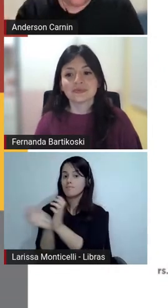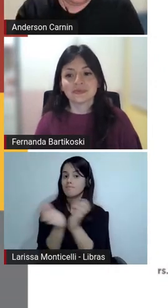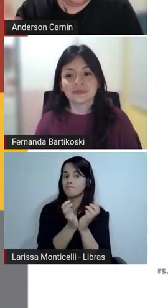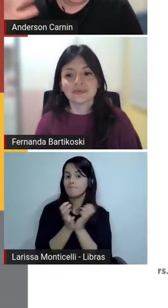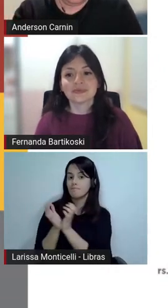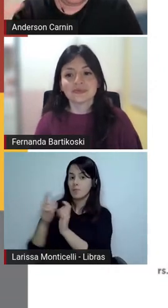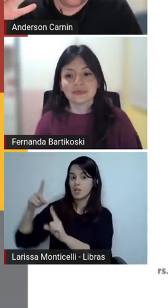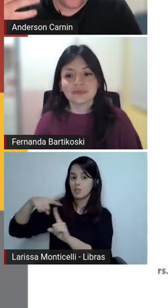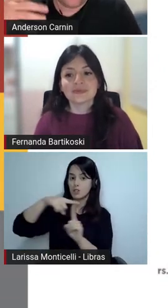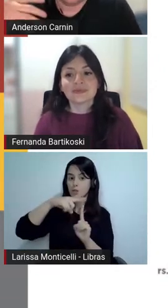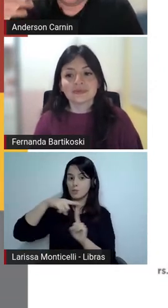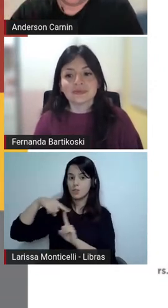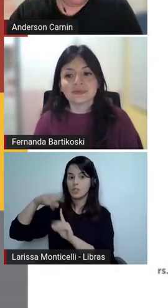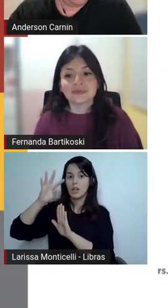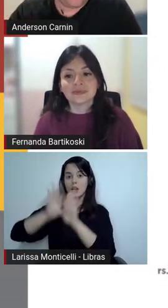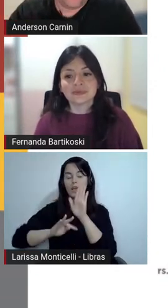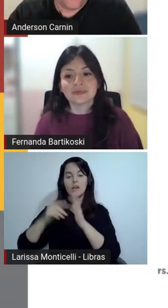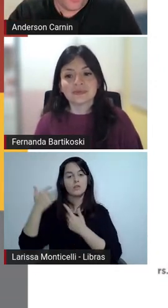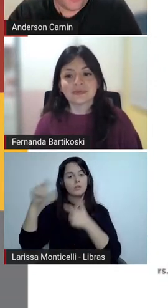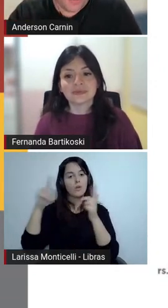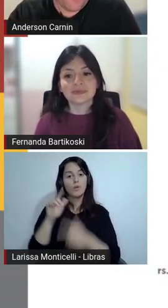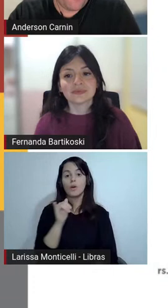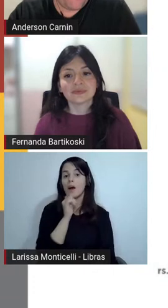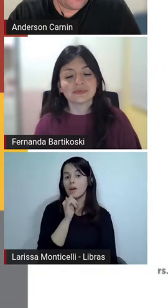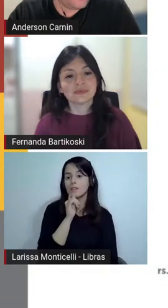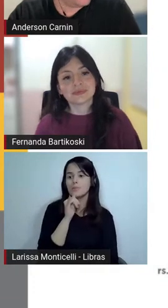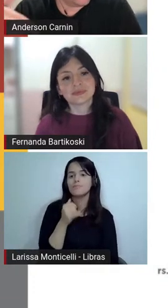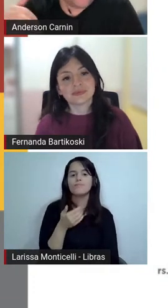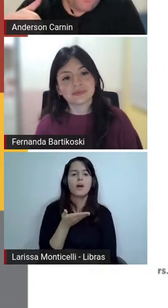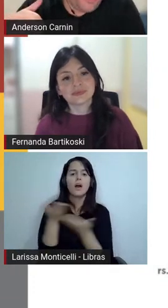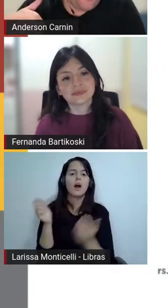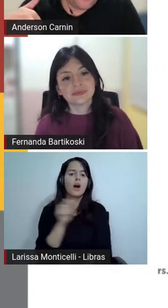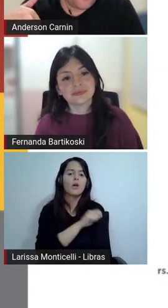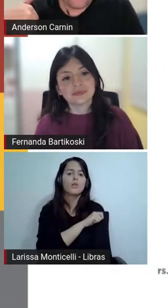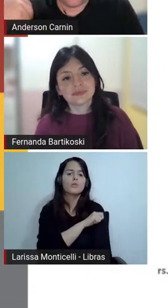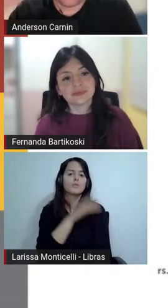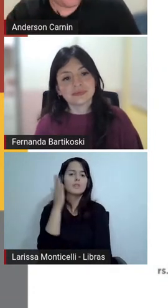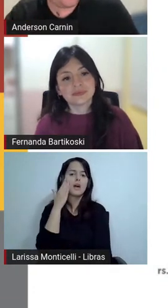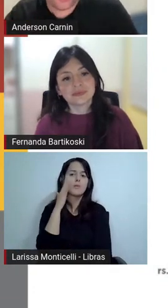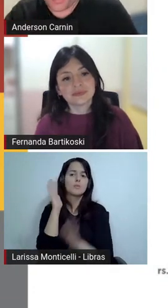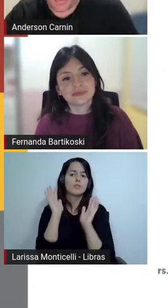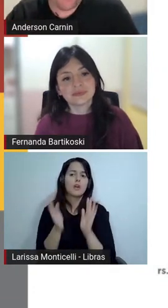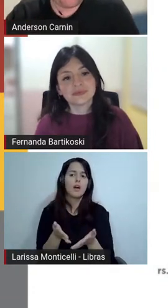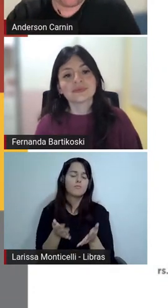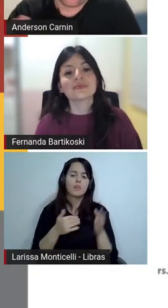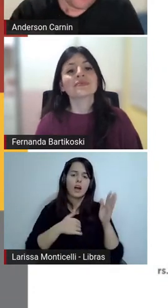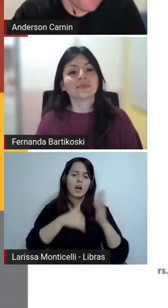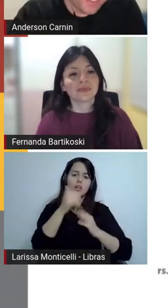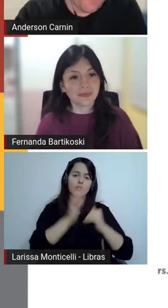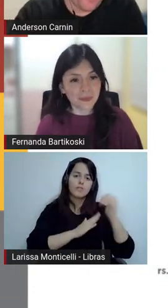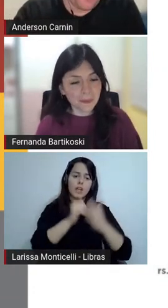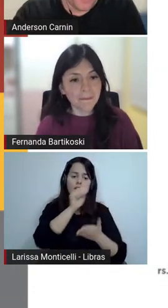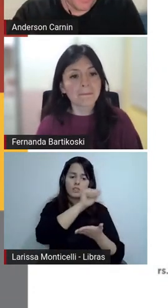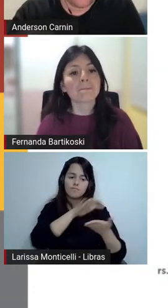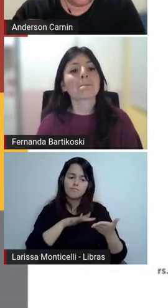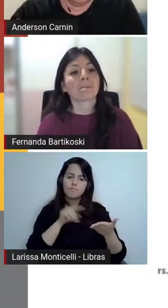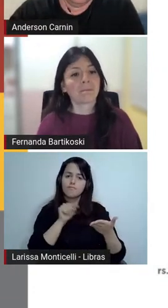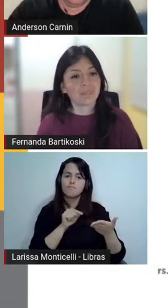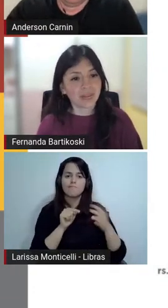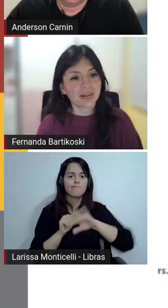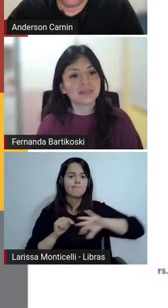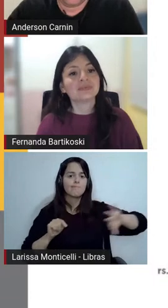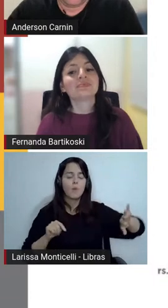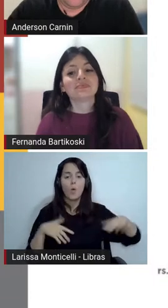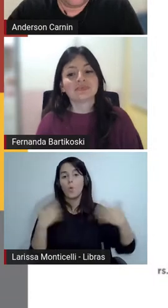explorando indo voltando ah meus alunos já sabem fazer isso suprime essa atividade adapta faz uma mais apropriada